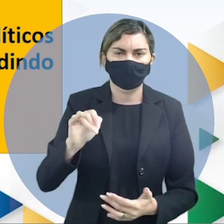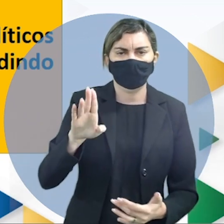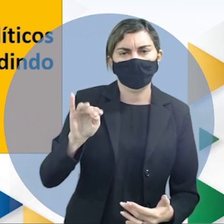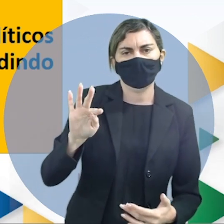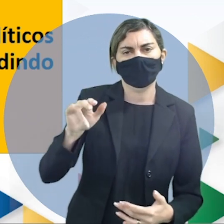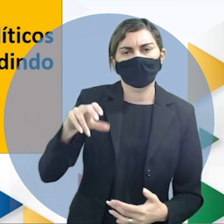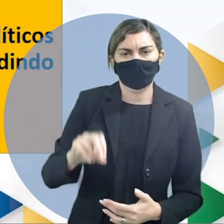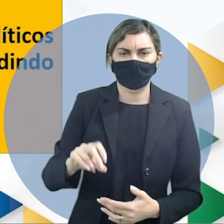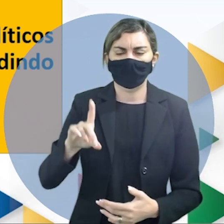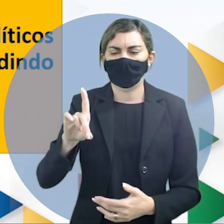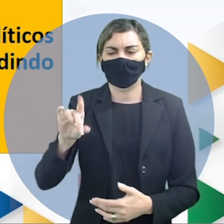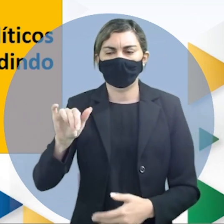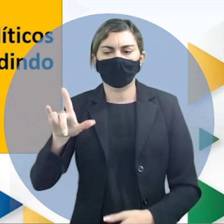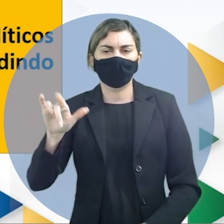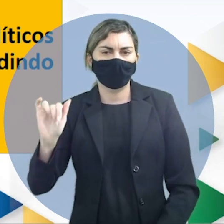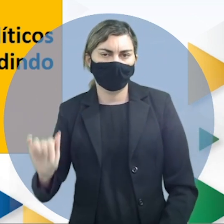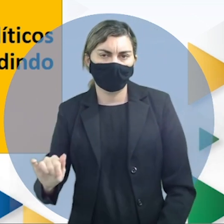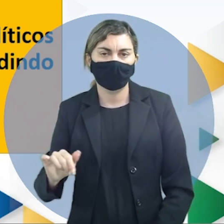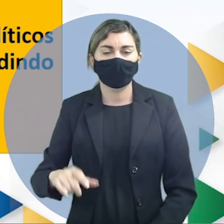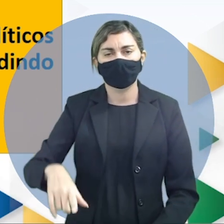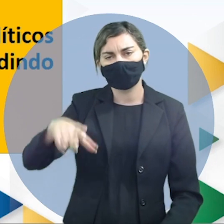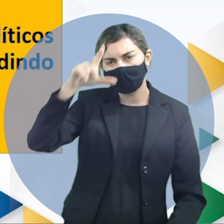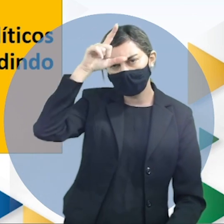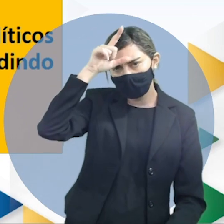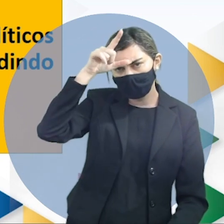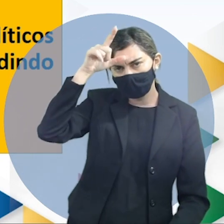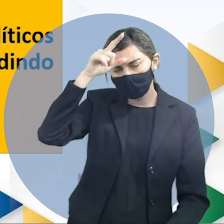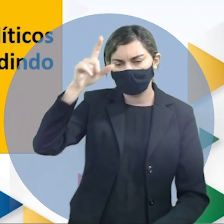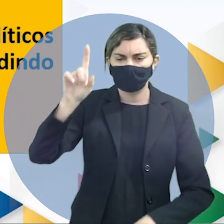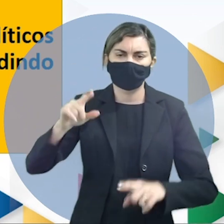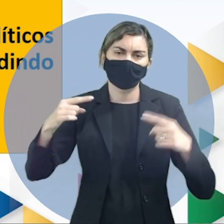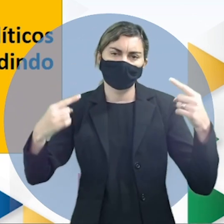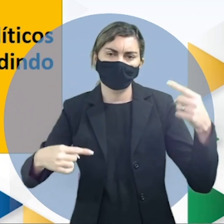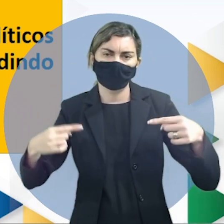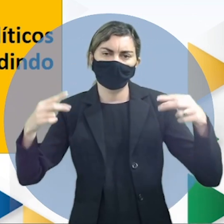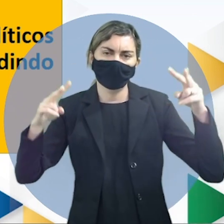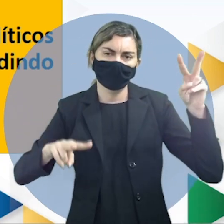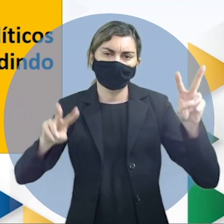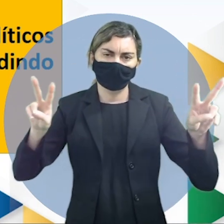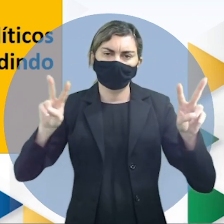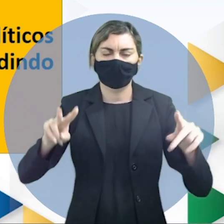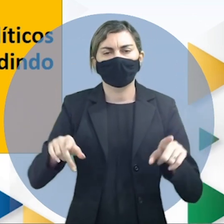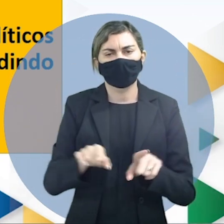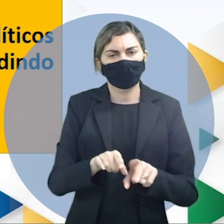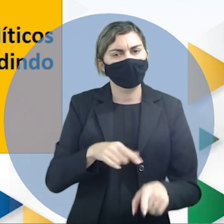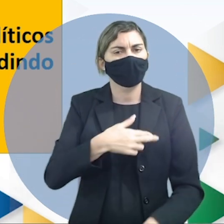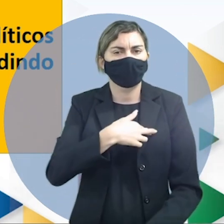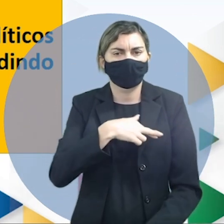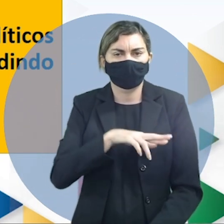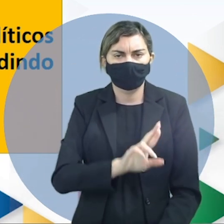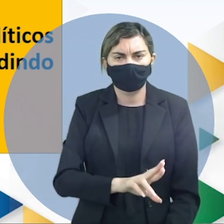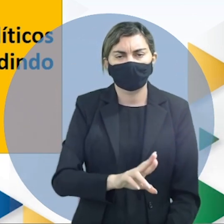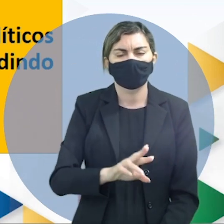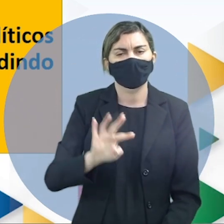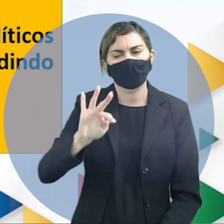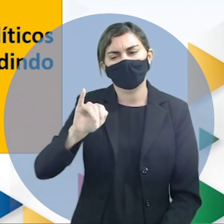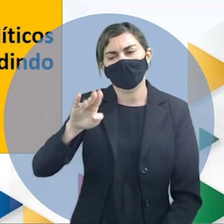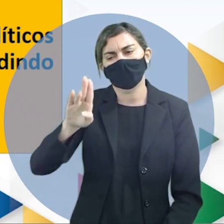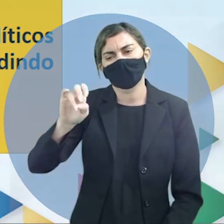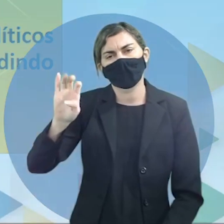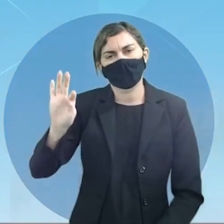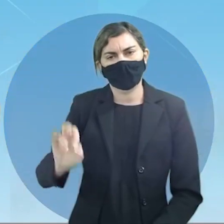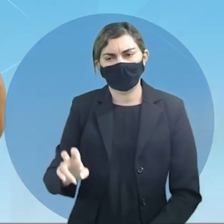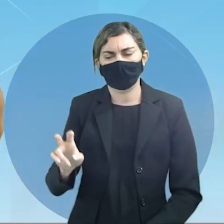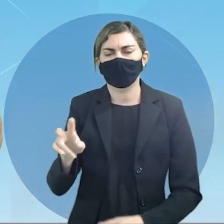os Dalai Lama foram os líderes políticos e espirituais também é claro do Tibete